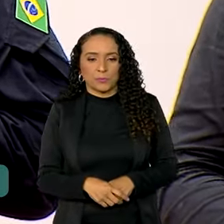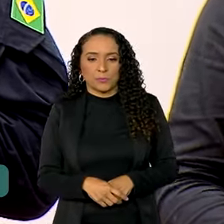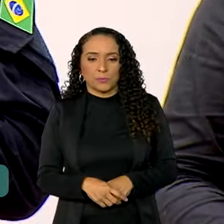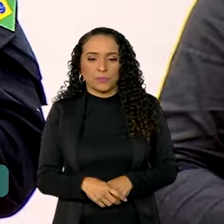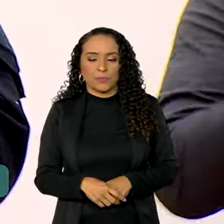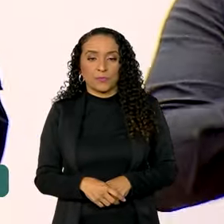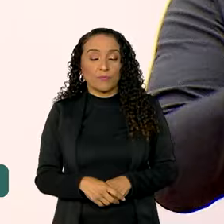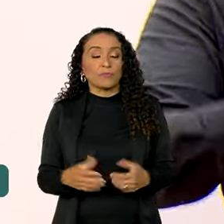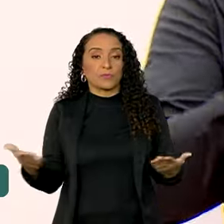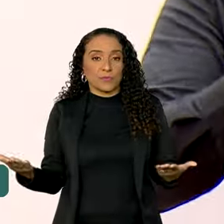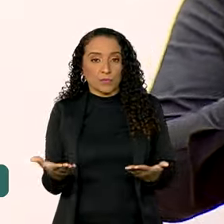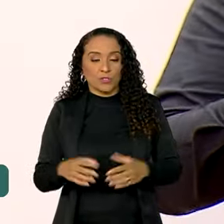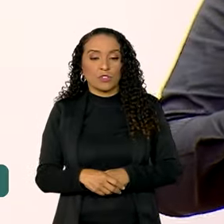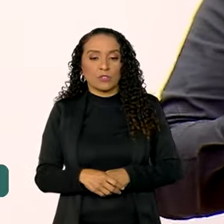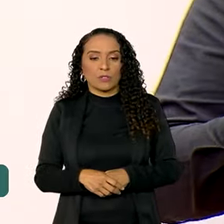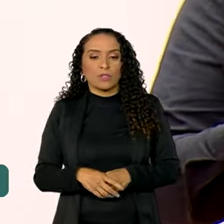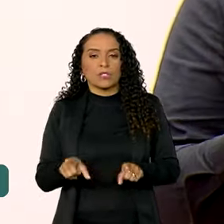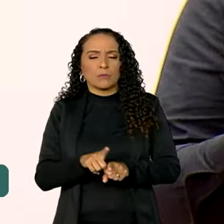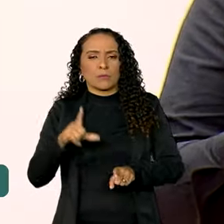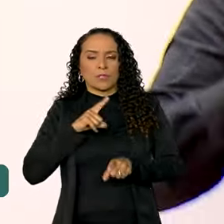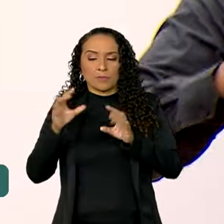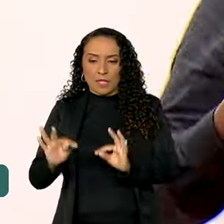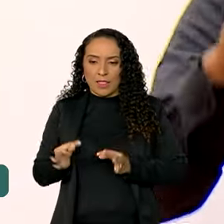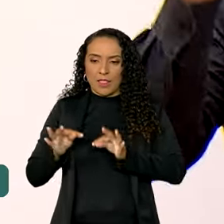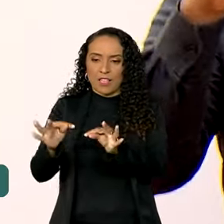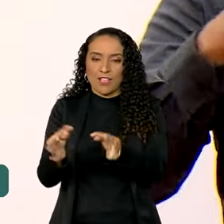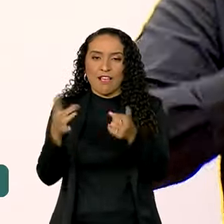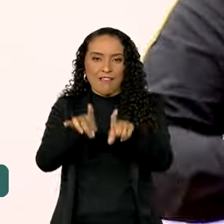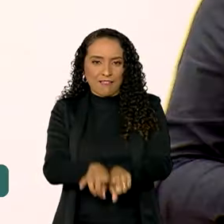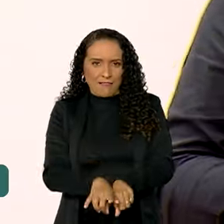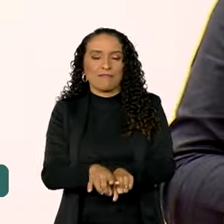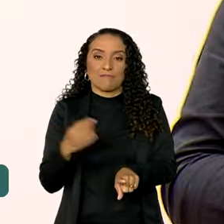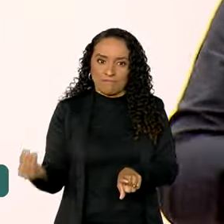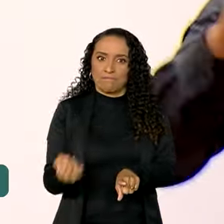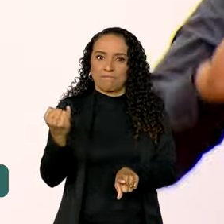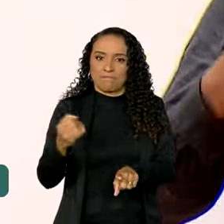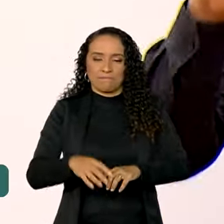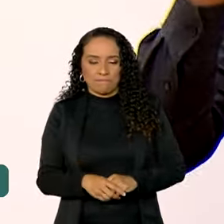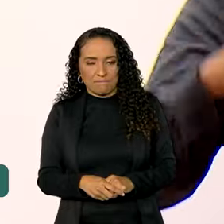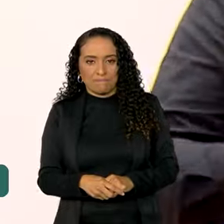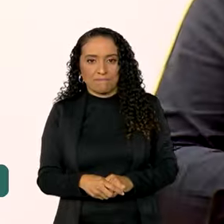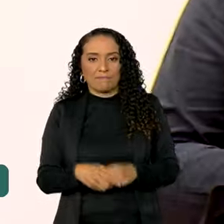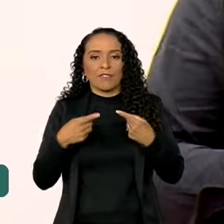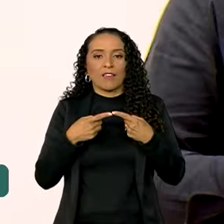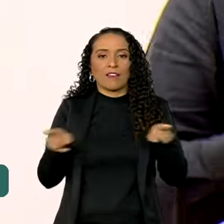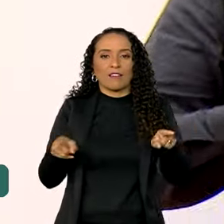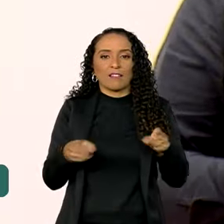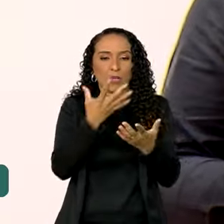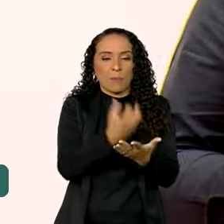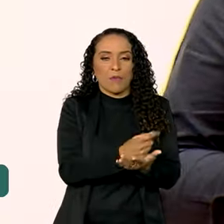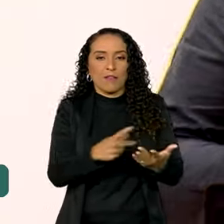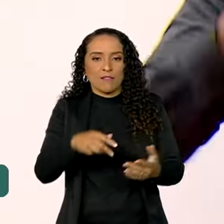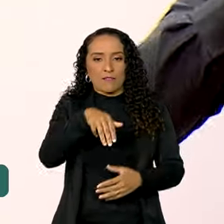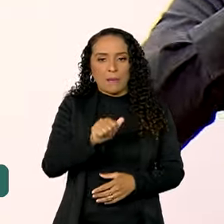Hoje, contamos com a tecnologia como aliada indispensável. O lançamento do aplicativo